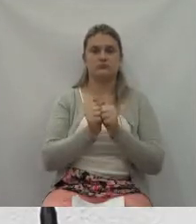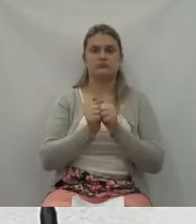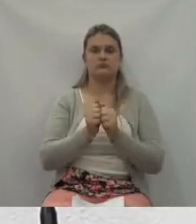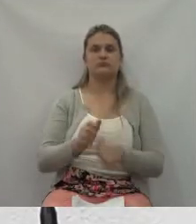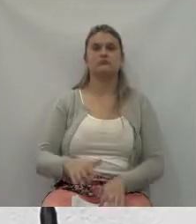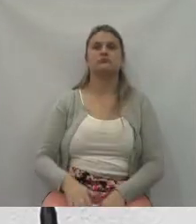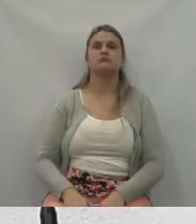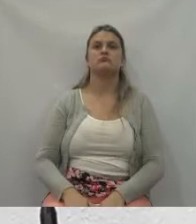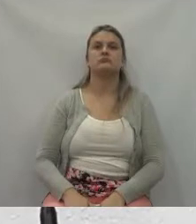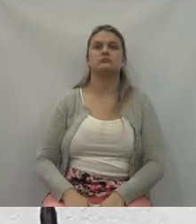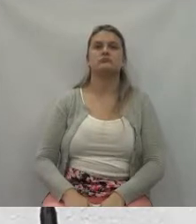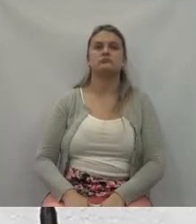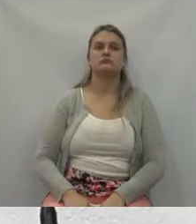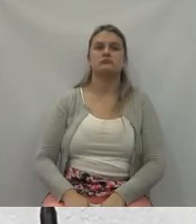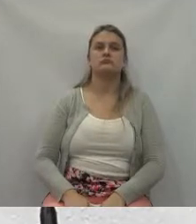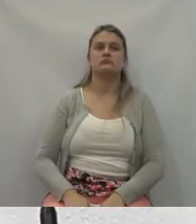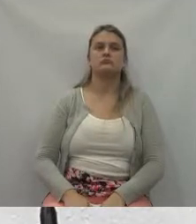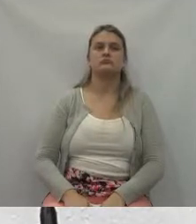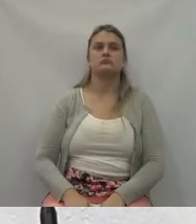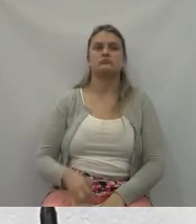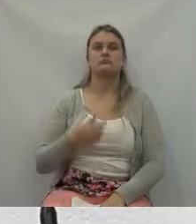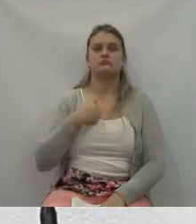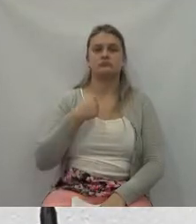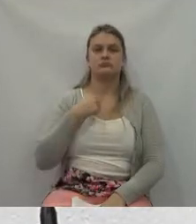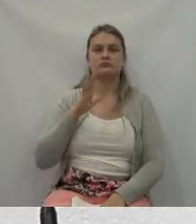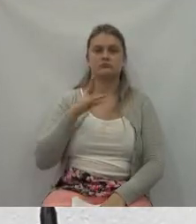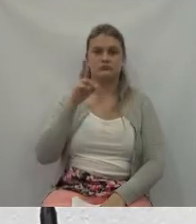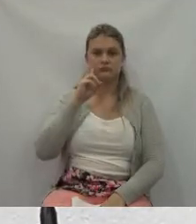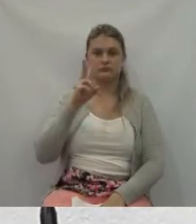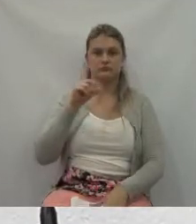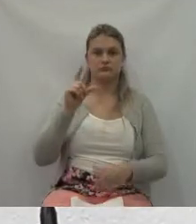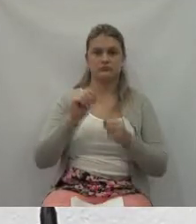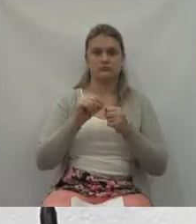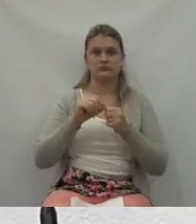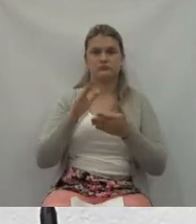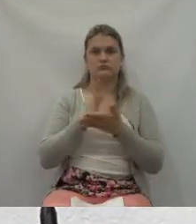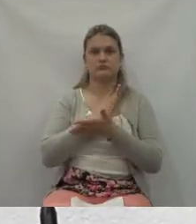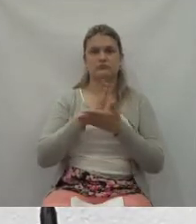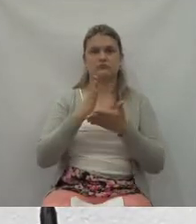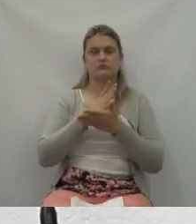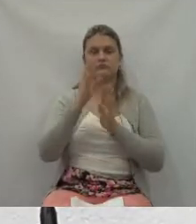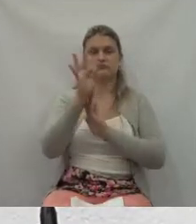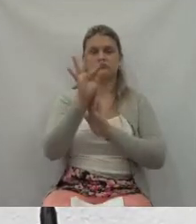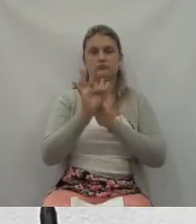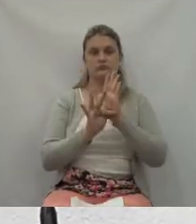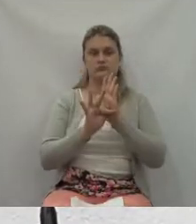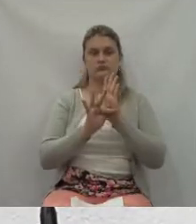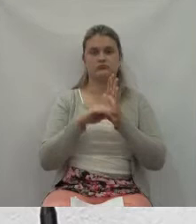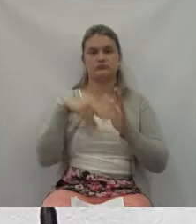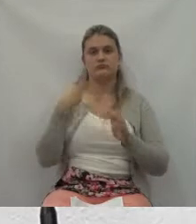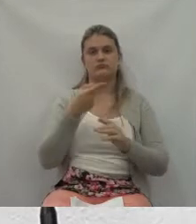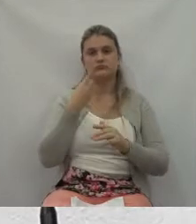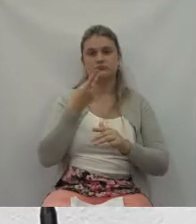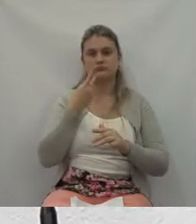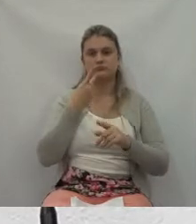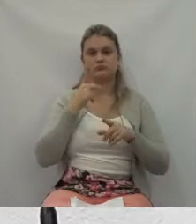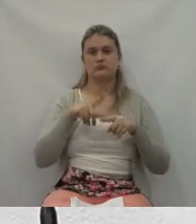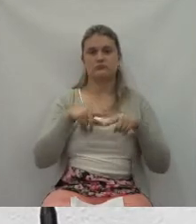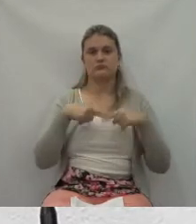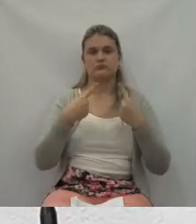eu havia preparado algumas linhas, mas, depois, chegando aqui,